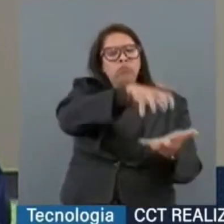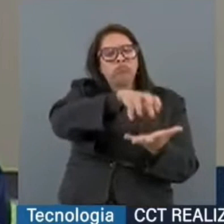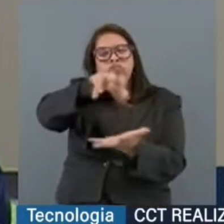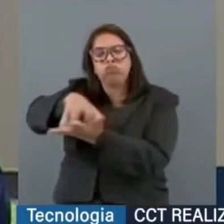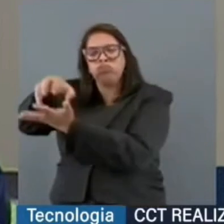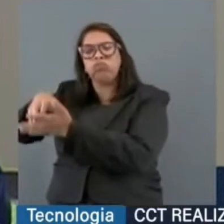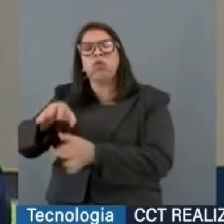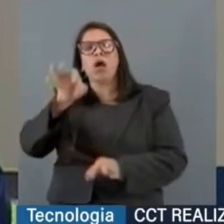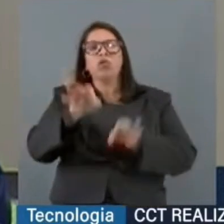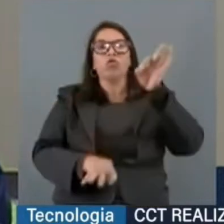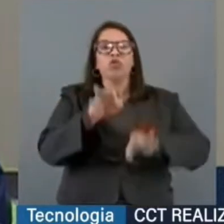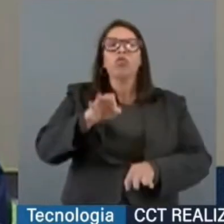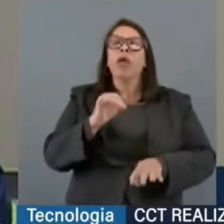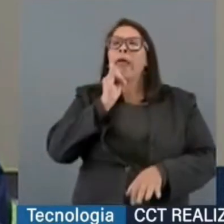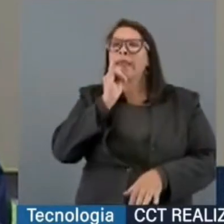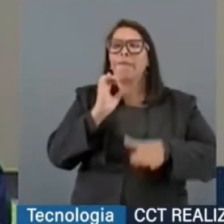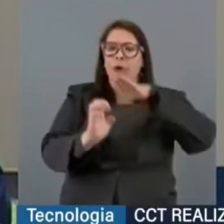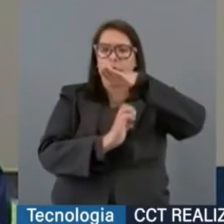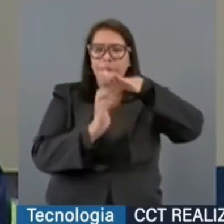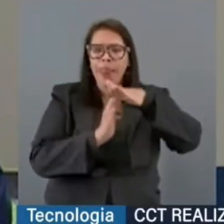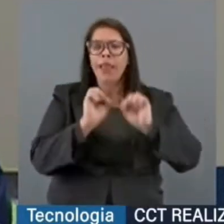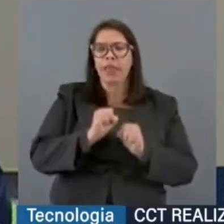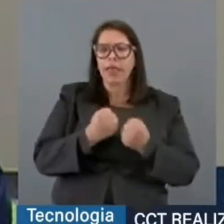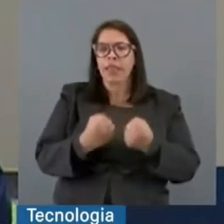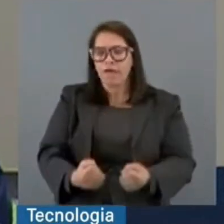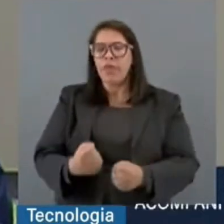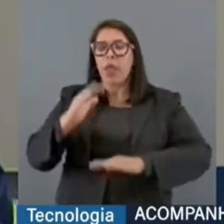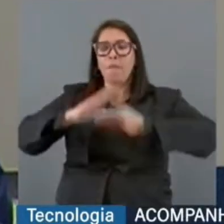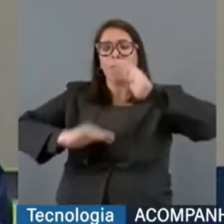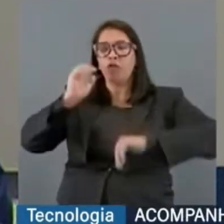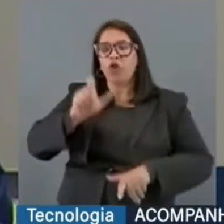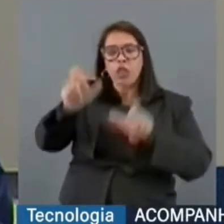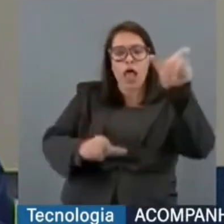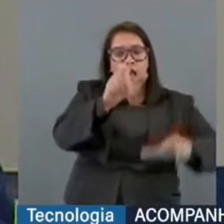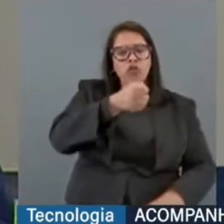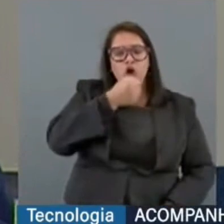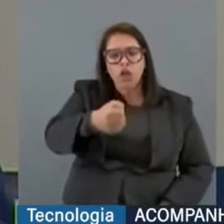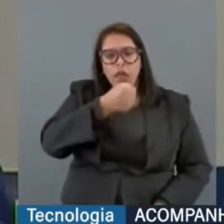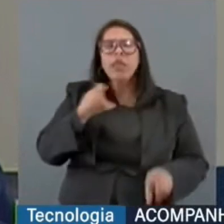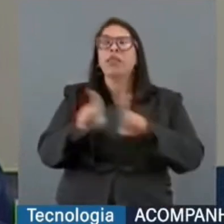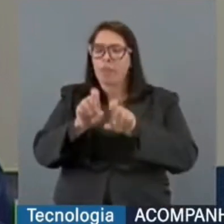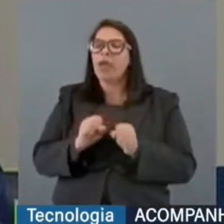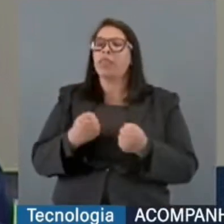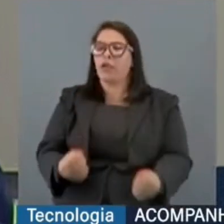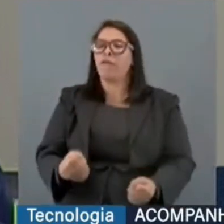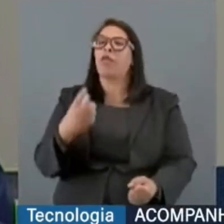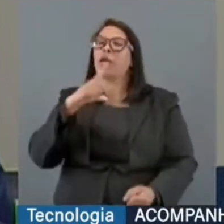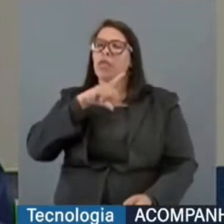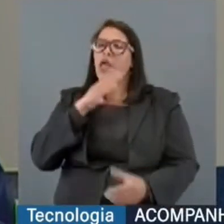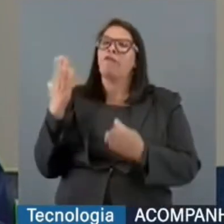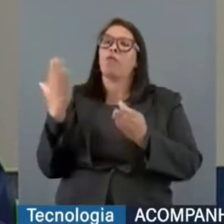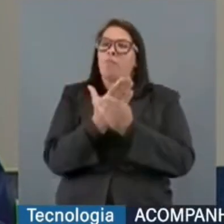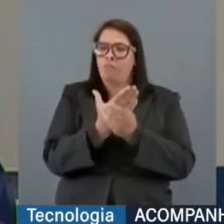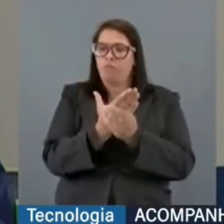empresas e jornalistas que, por algum motivo, estavam tendo a sua